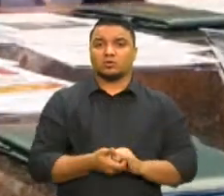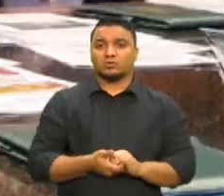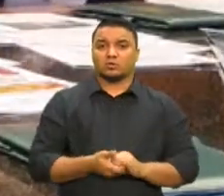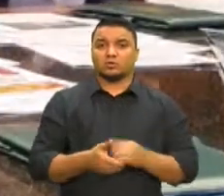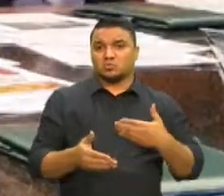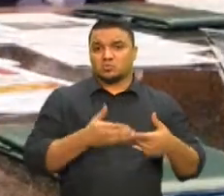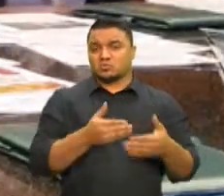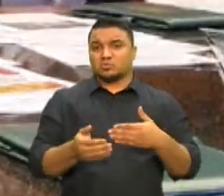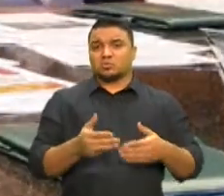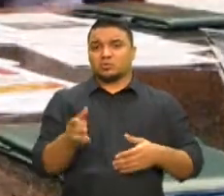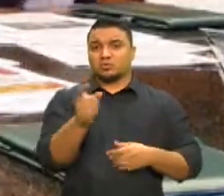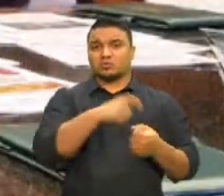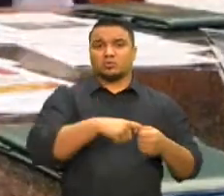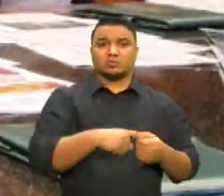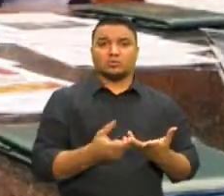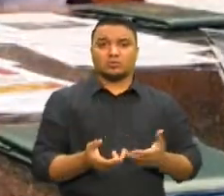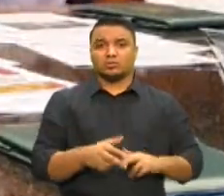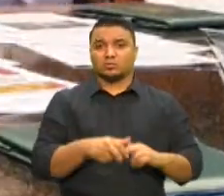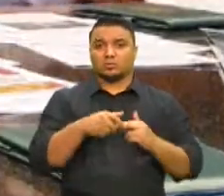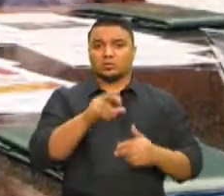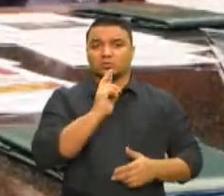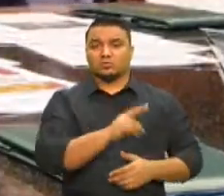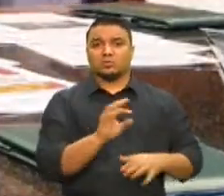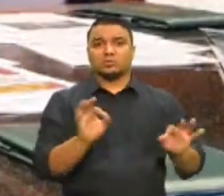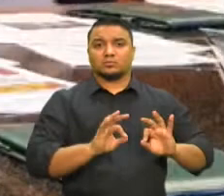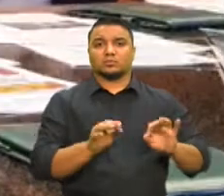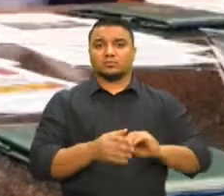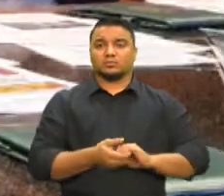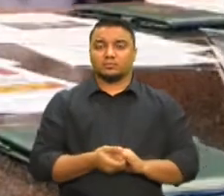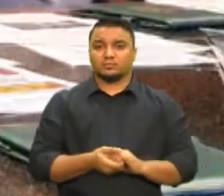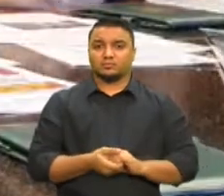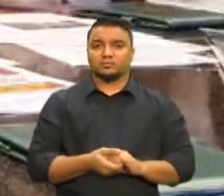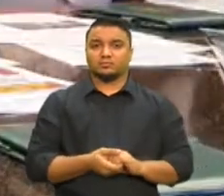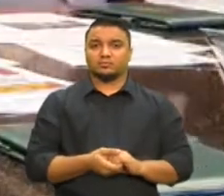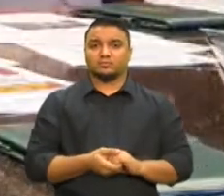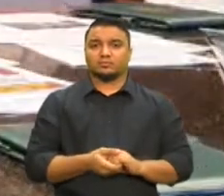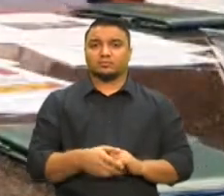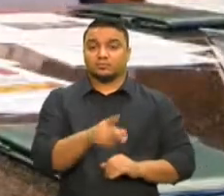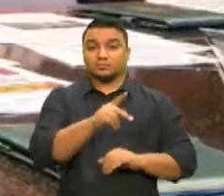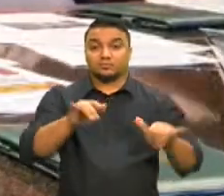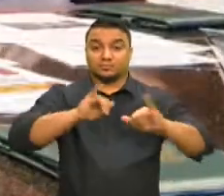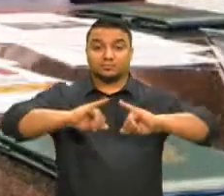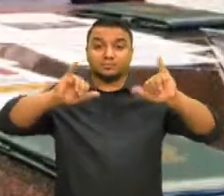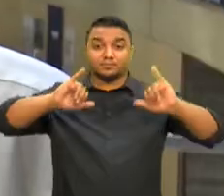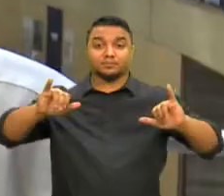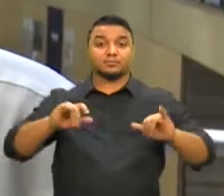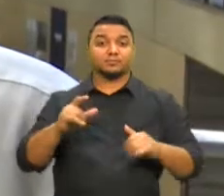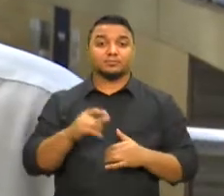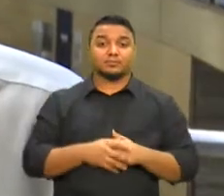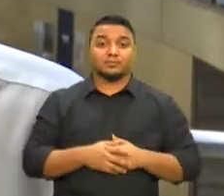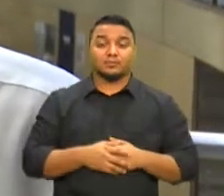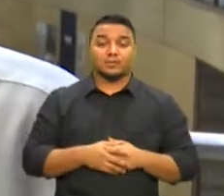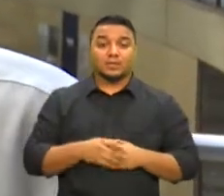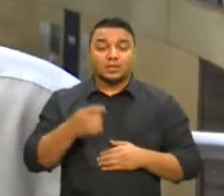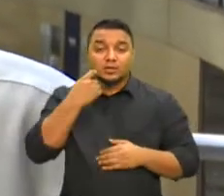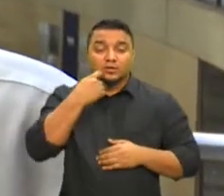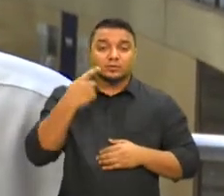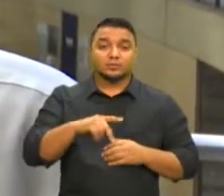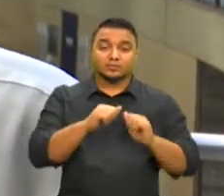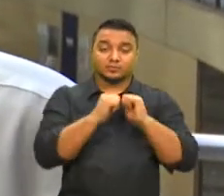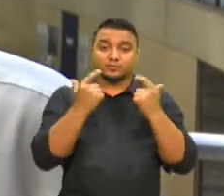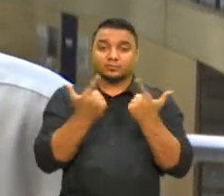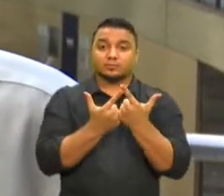preço. Então eu não vou responder a questão de CPI para esses caras. As declarações do presidente repercutiram nesta sexta-feira na Assembleia Legislativa.